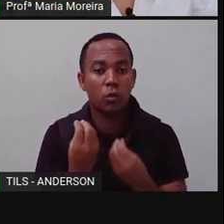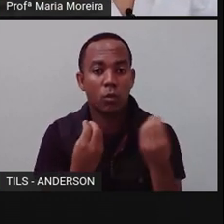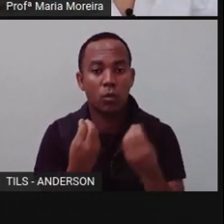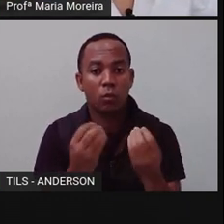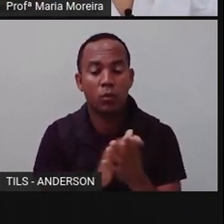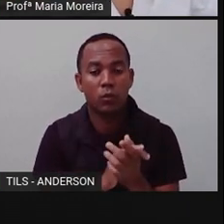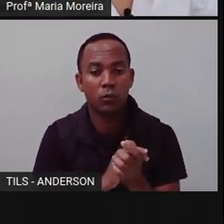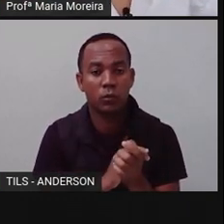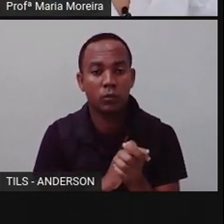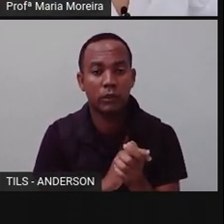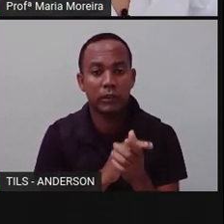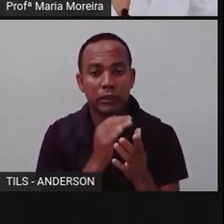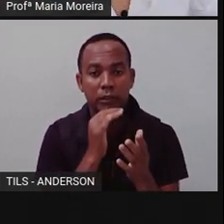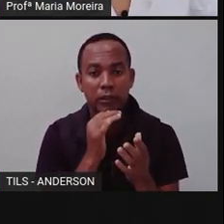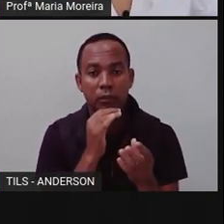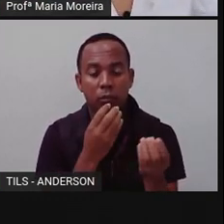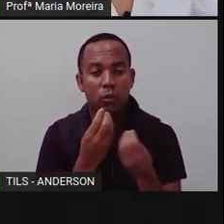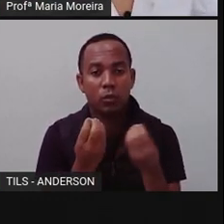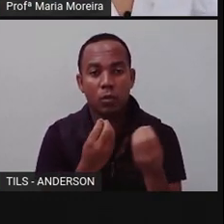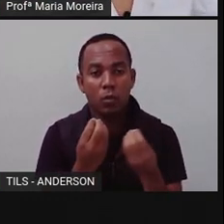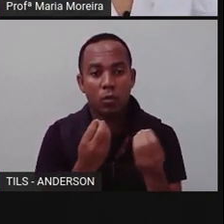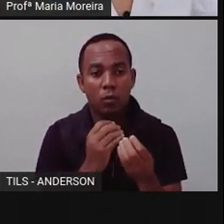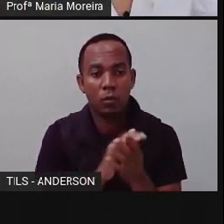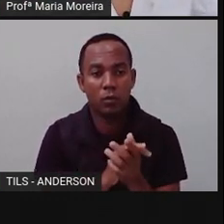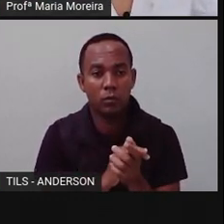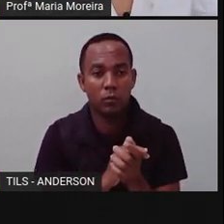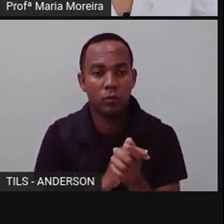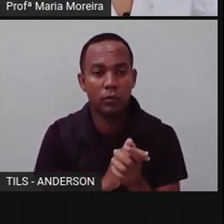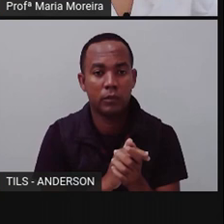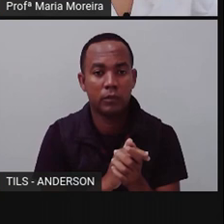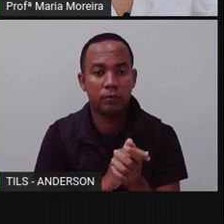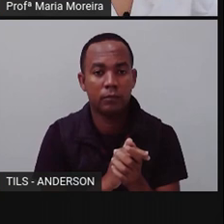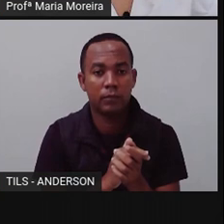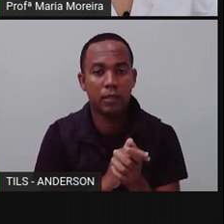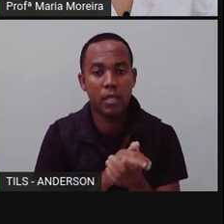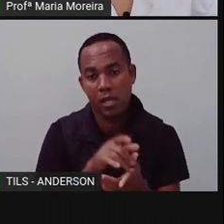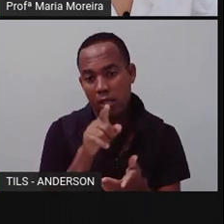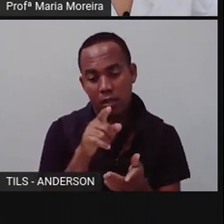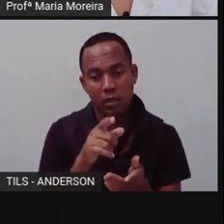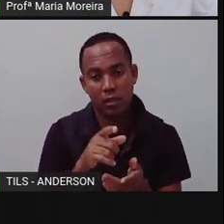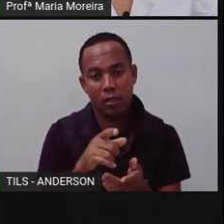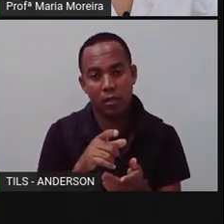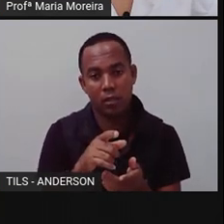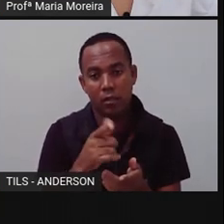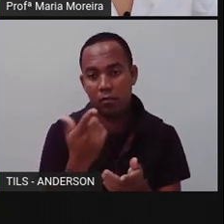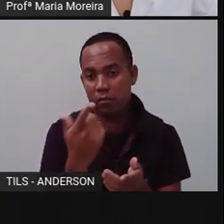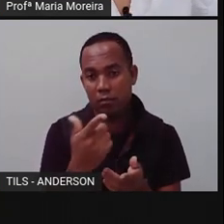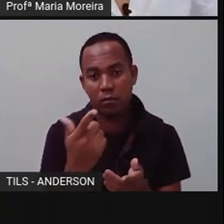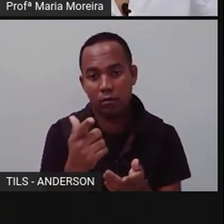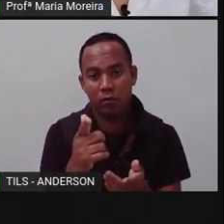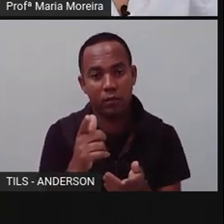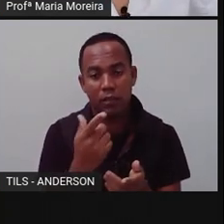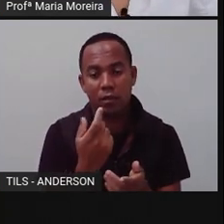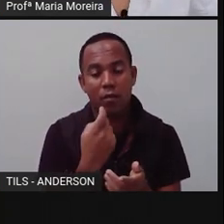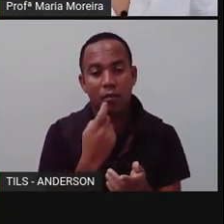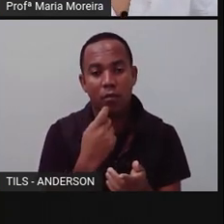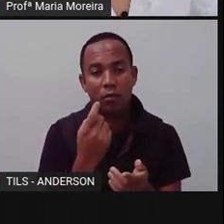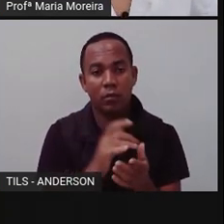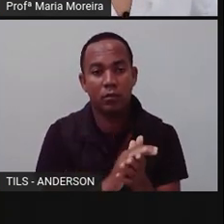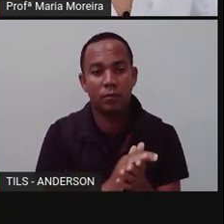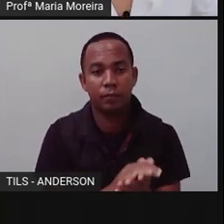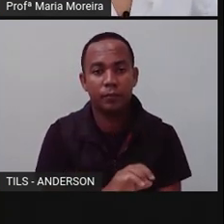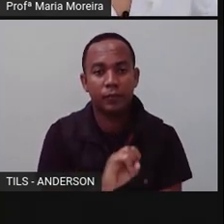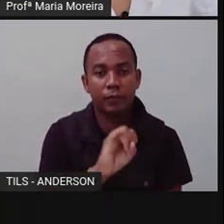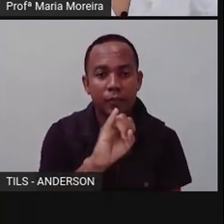não ficava em pé, ela caía, e o animal invertebrado. E agora, vamos aprender, Anderson. Animais